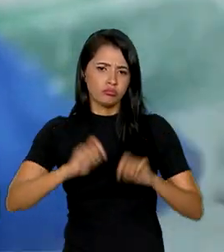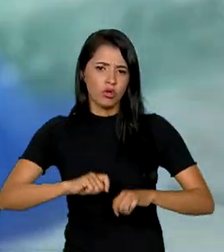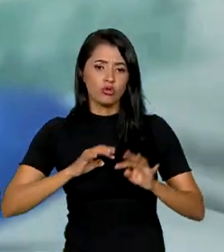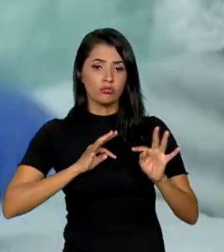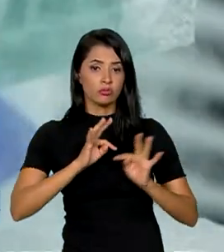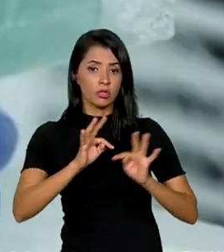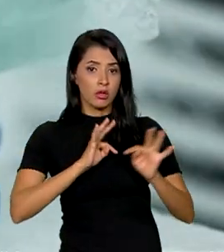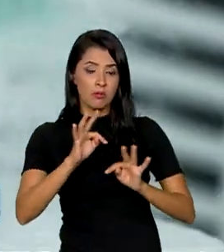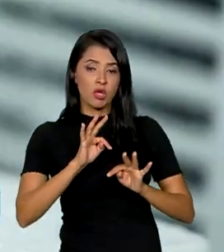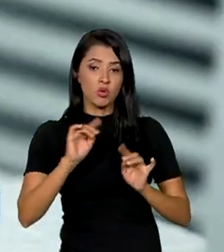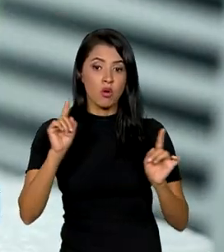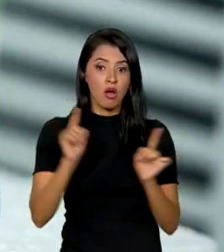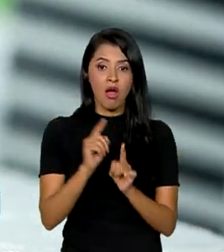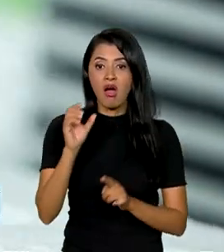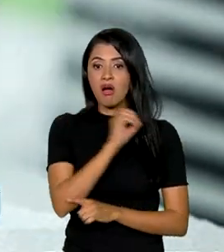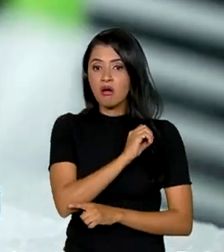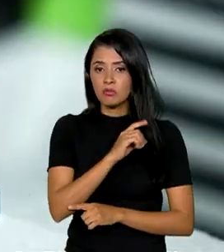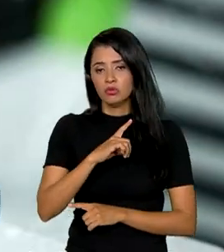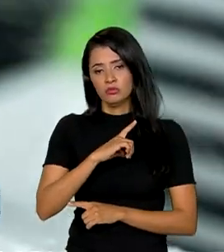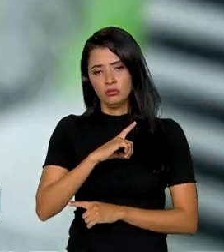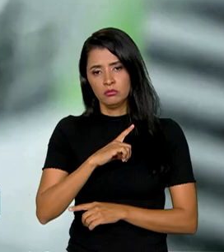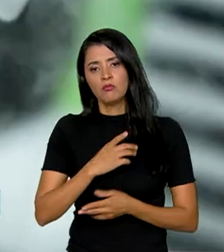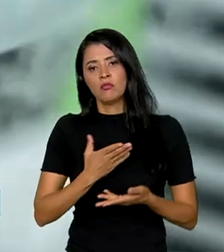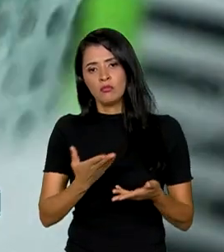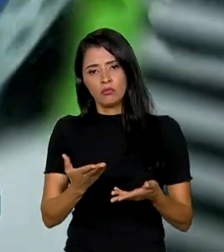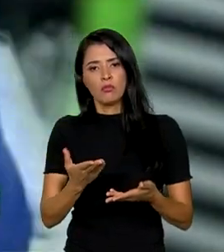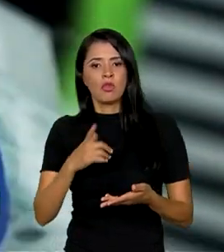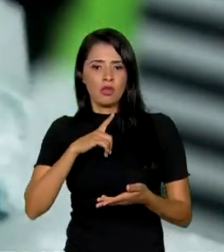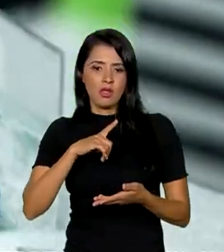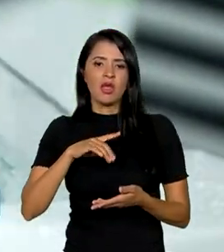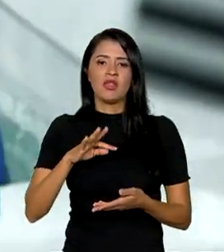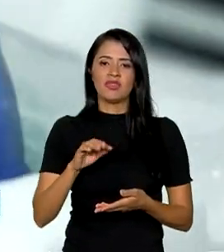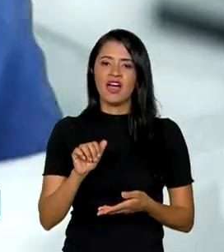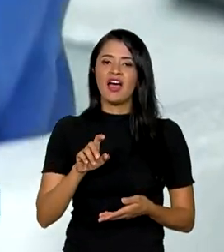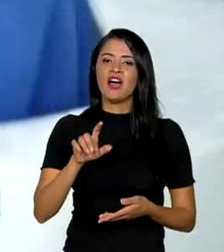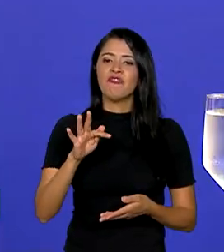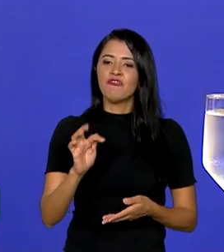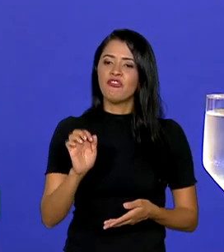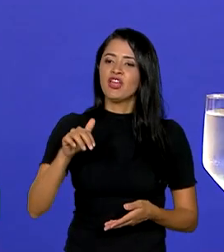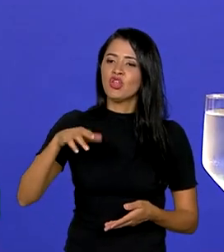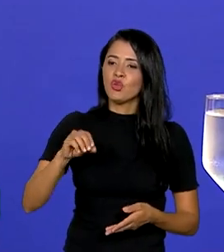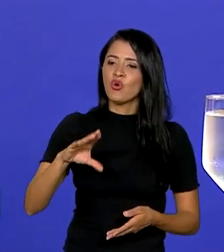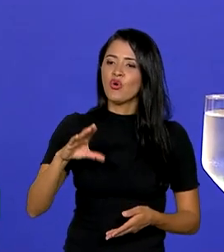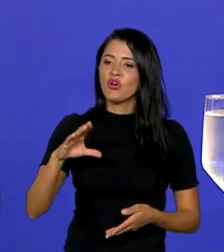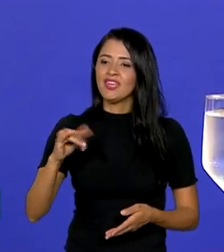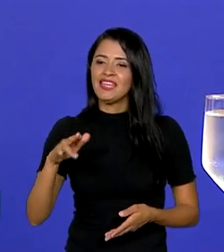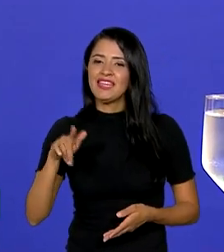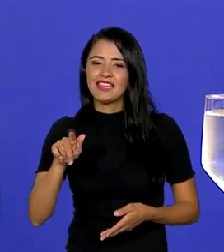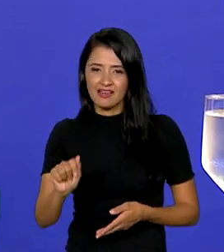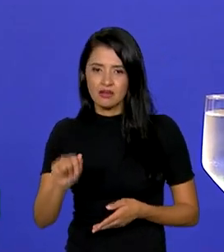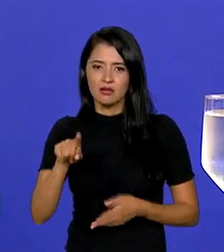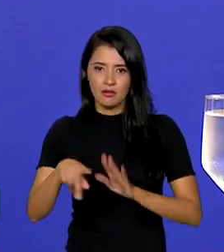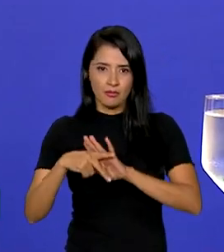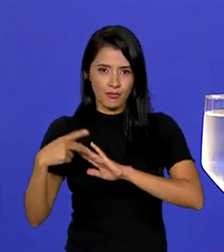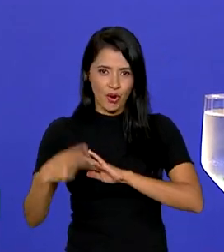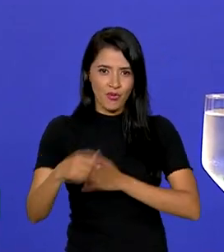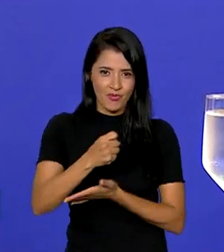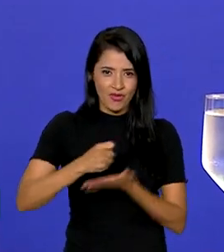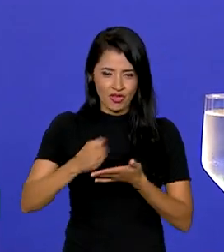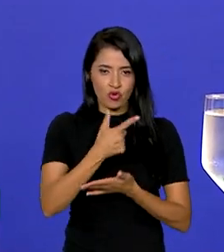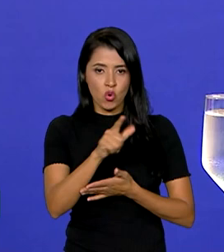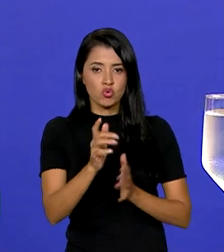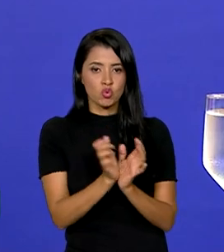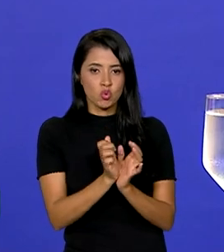tratamento em menos tempo, que é a tafenoquina, também fruto de grupos, do